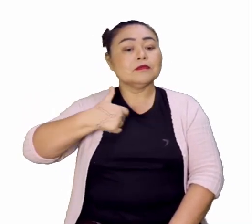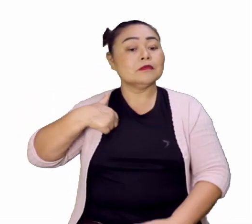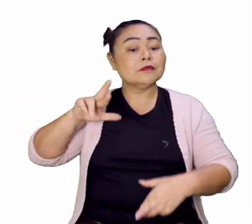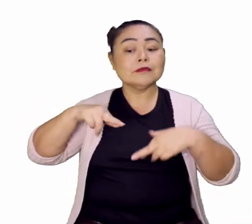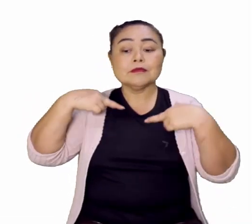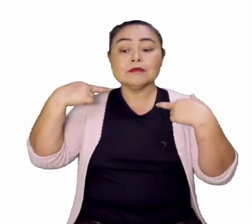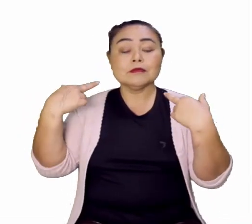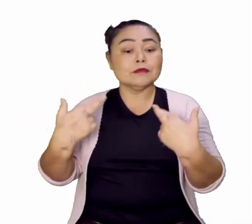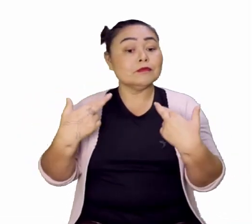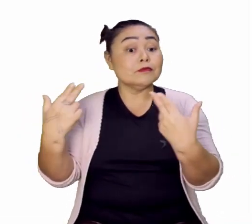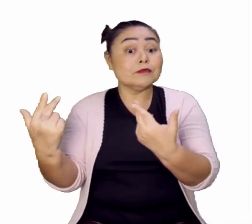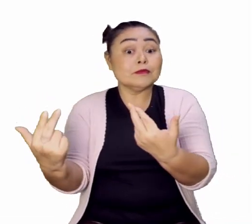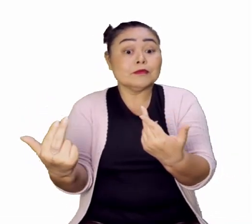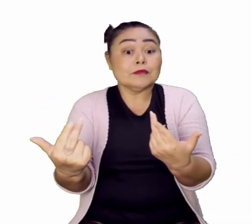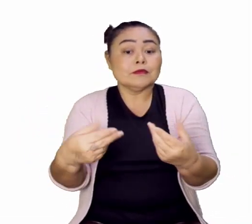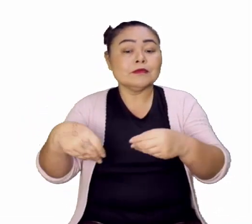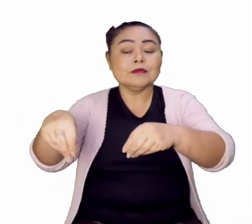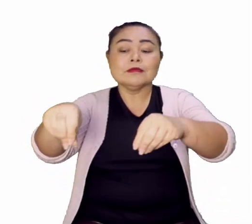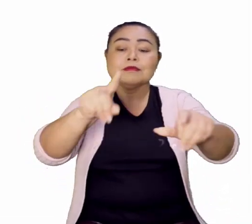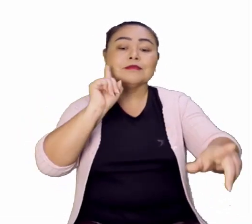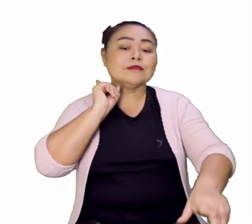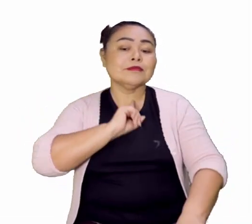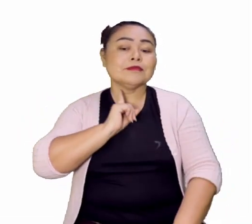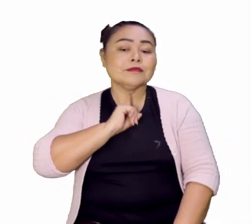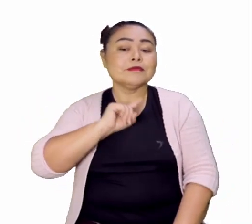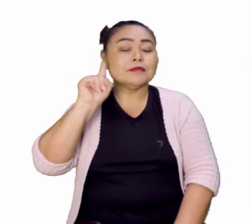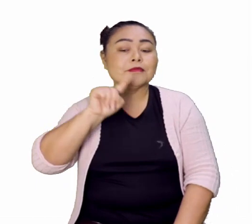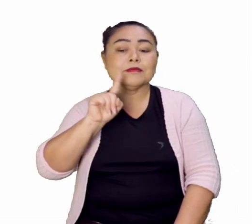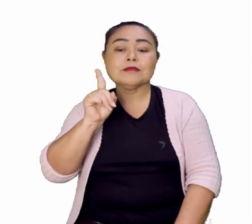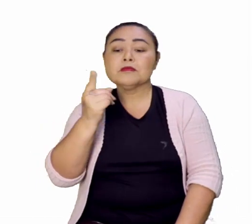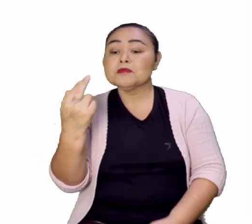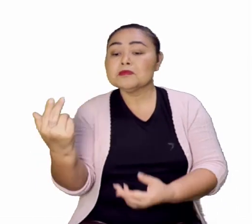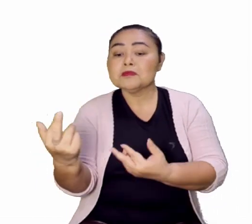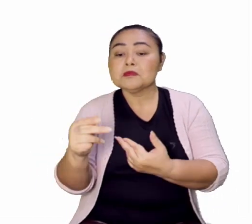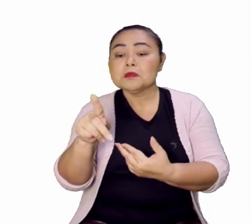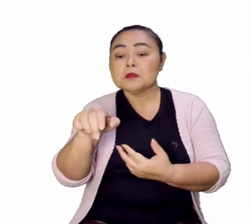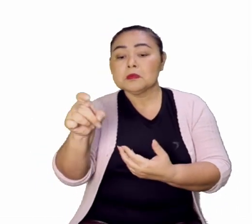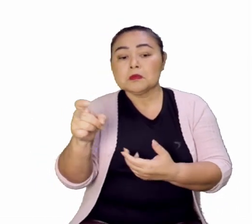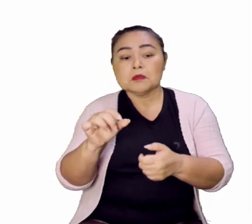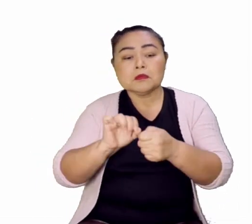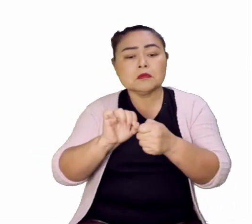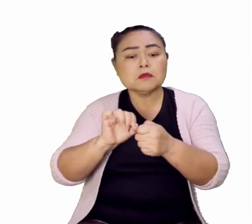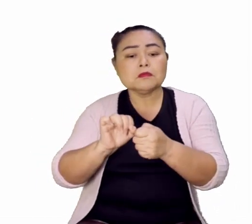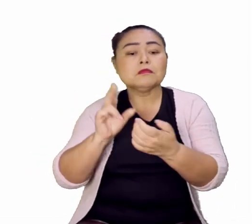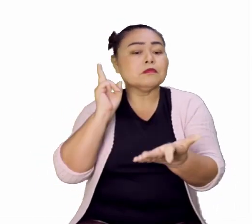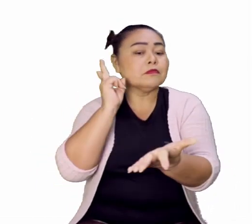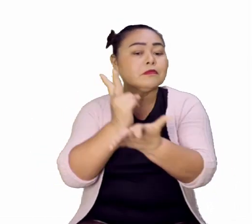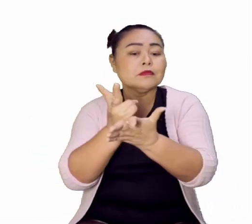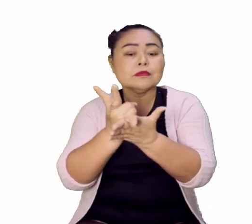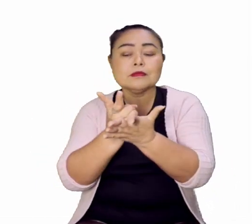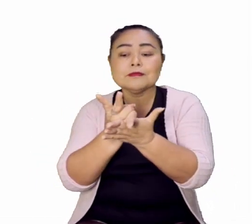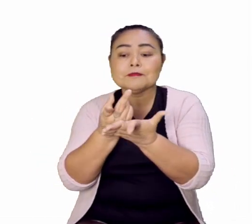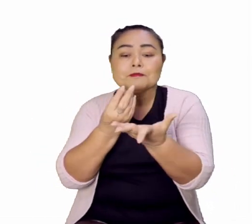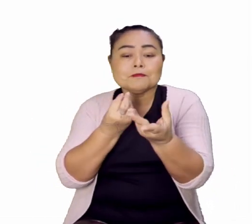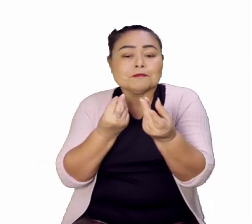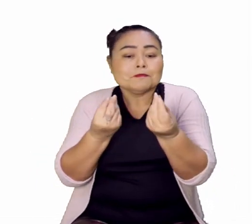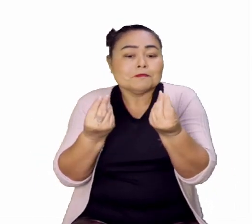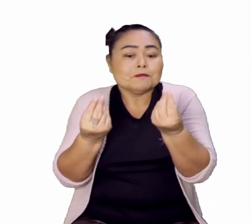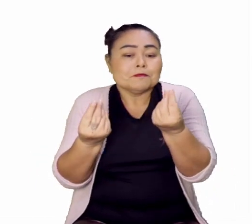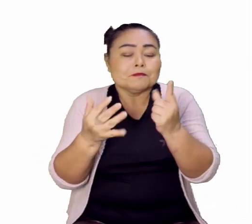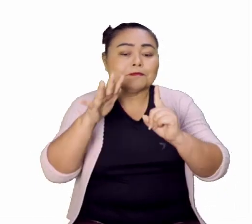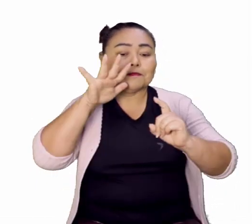reunião igual, se não em terra mineira, que é um paradoxo mesmo, tão mística, que transforma-se em